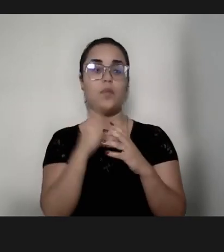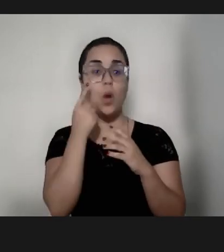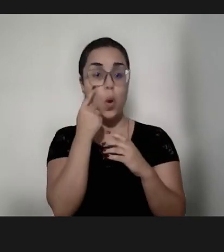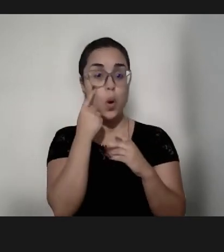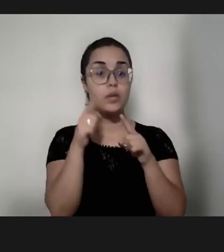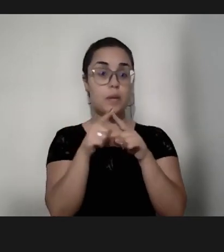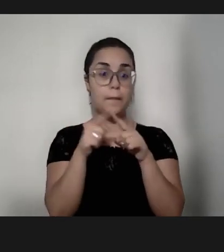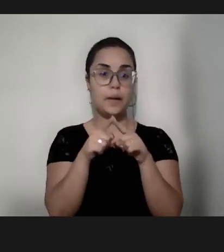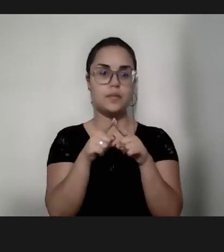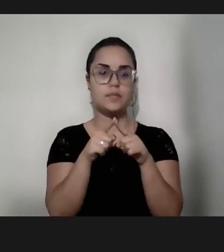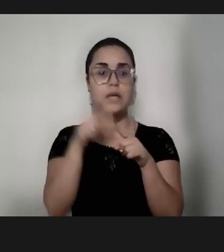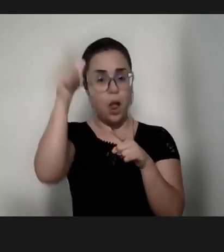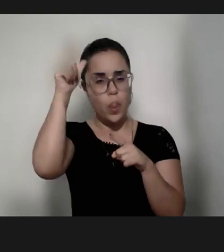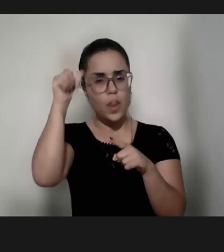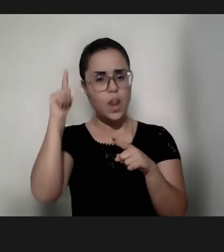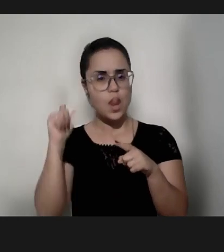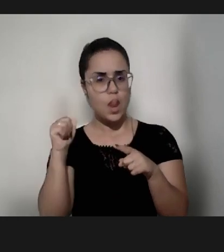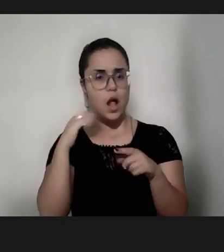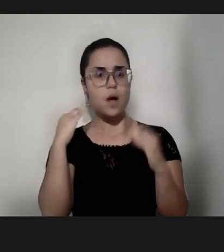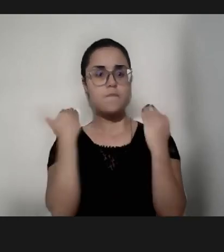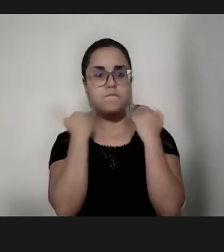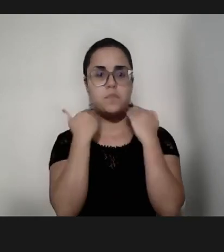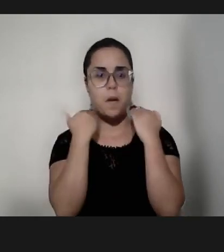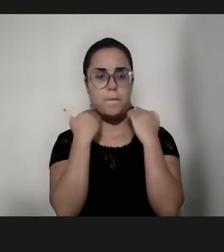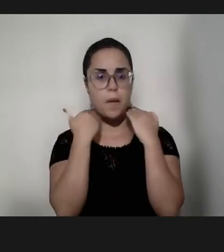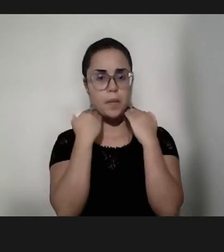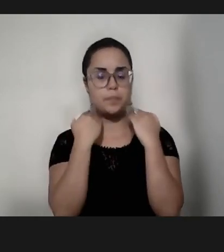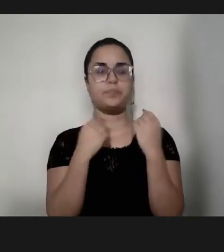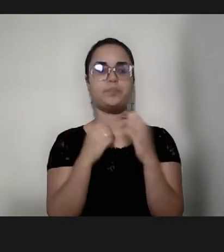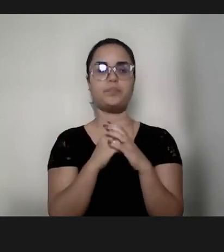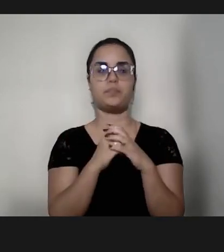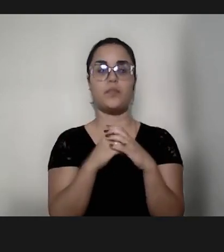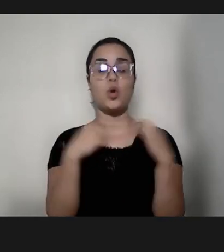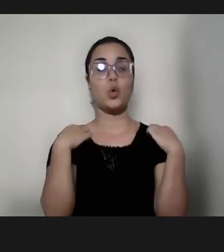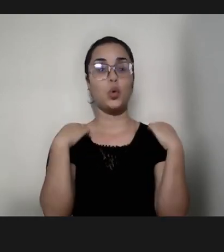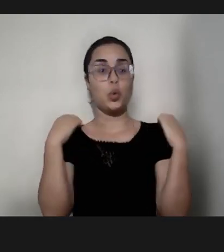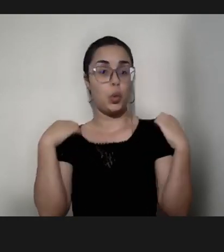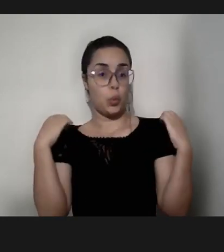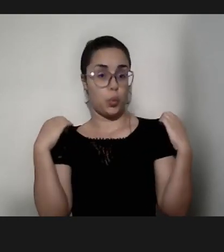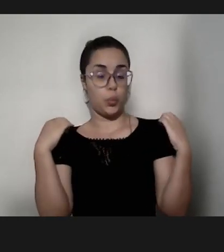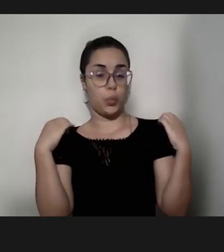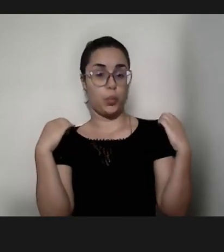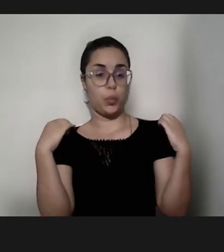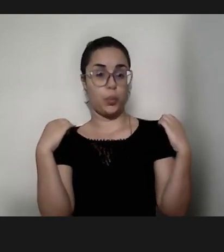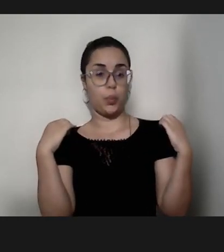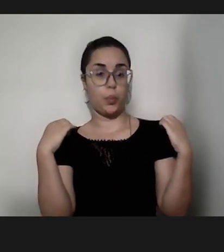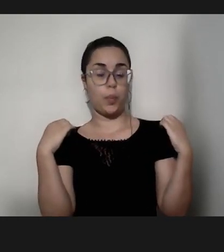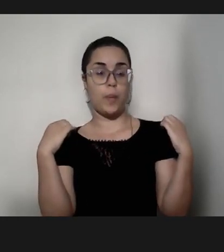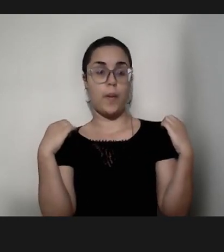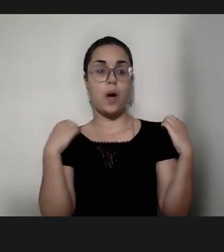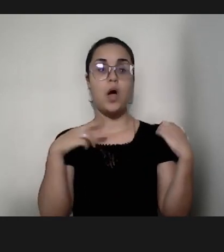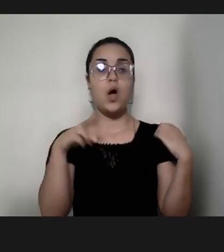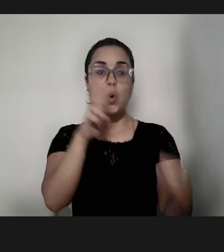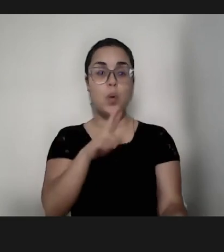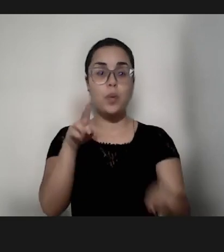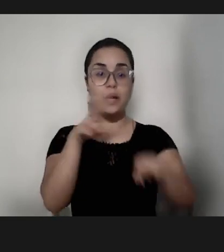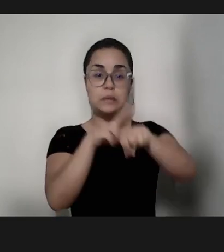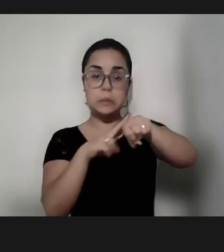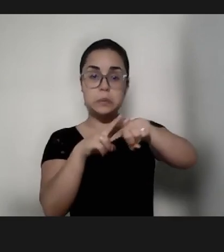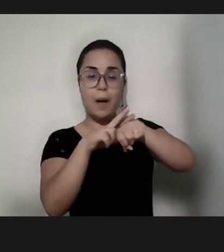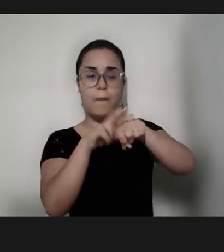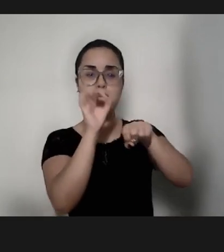liso, curto, acima dos ombros, estou vestindo uma blusa verde, de bolinhas pretas,